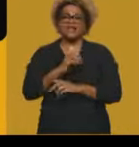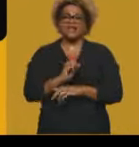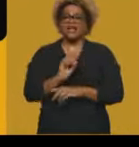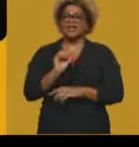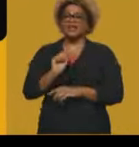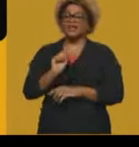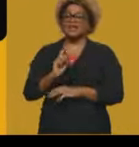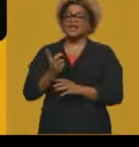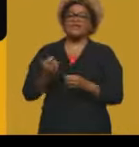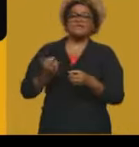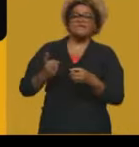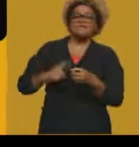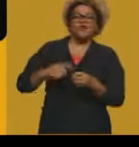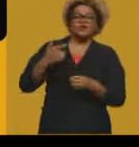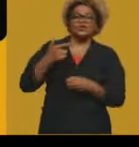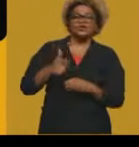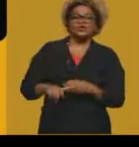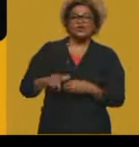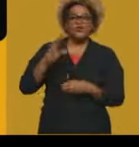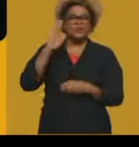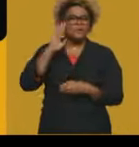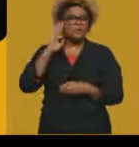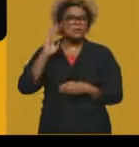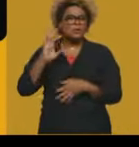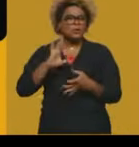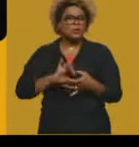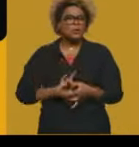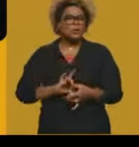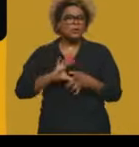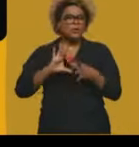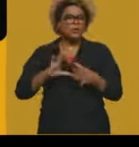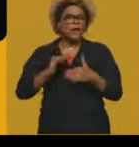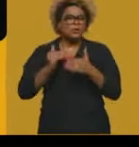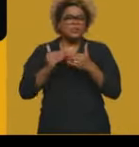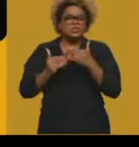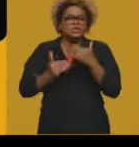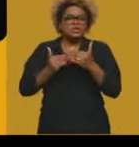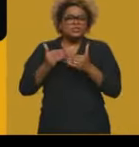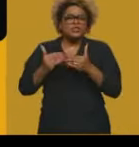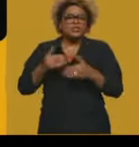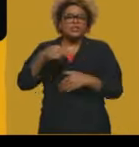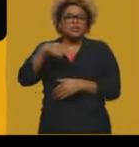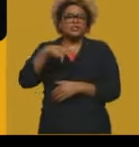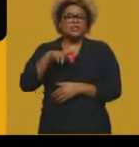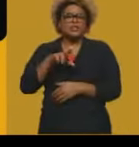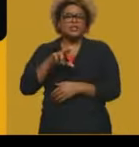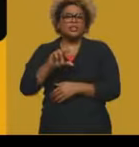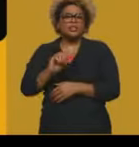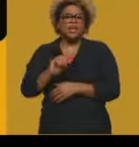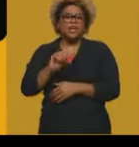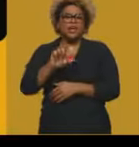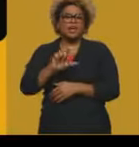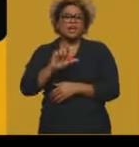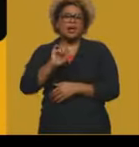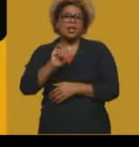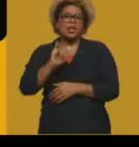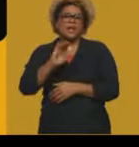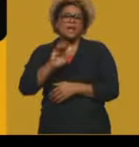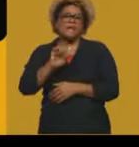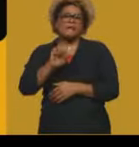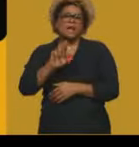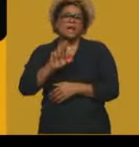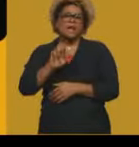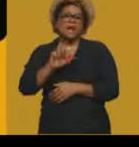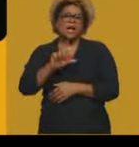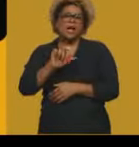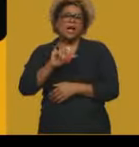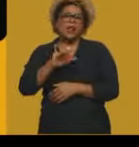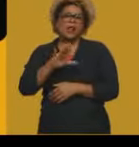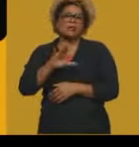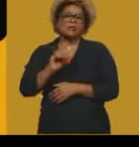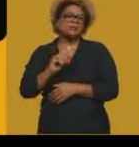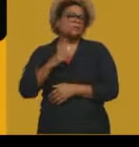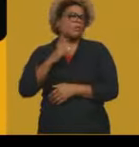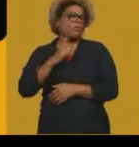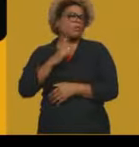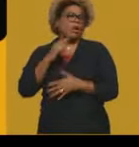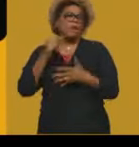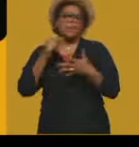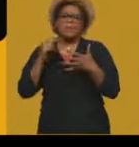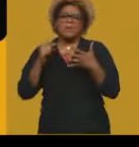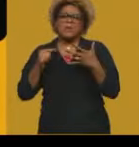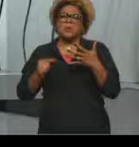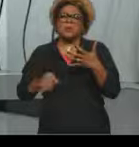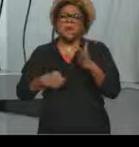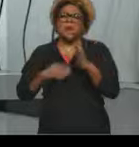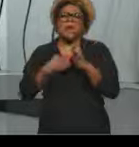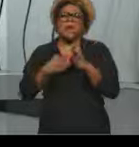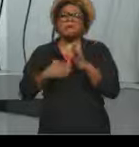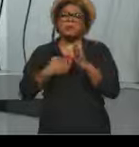dos princípios liberais e nós vamos ver aí o desenvolvimento do neoliberalismo, então, a gente tem muitos empresários que vão brigar,